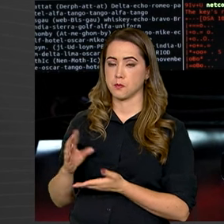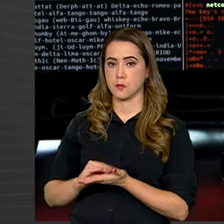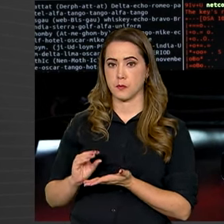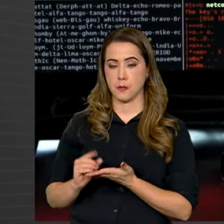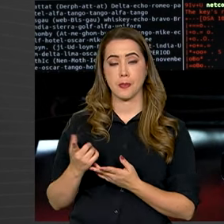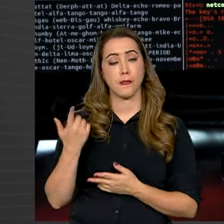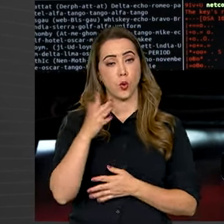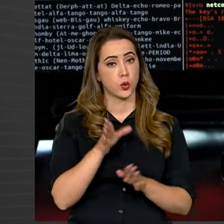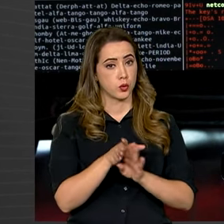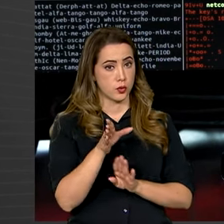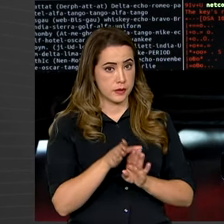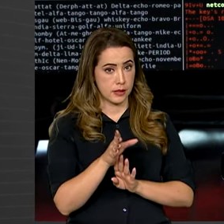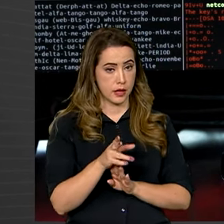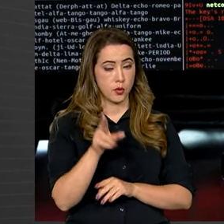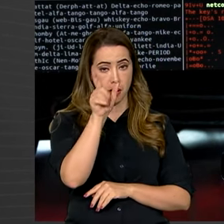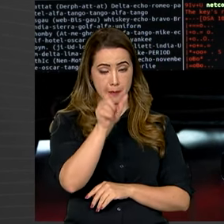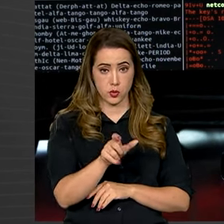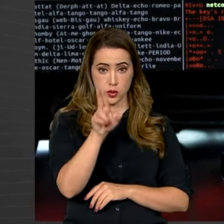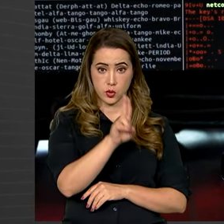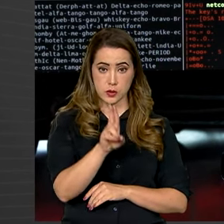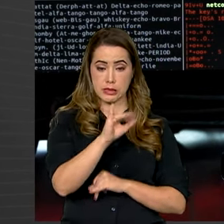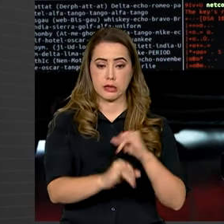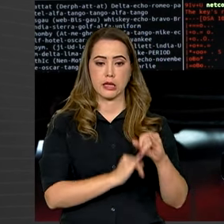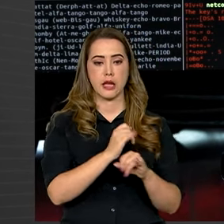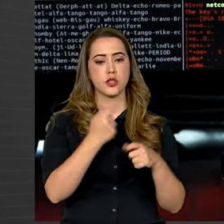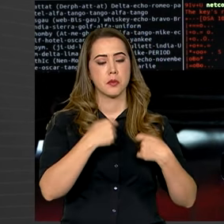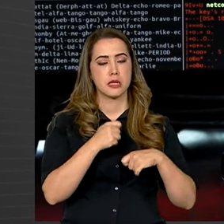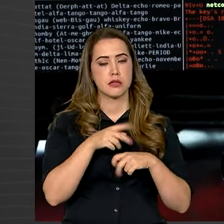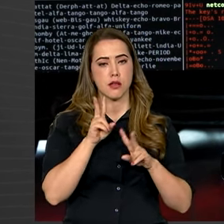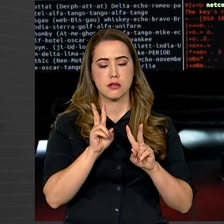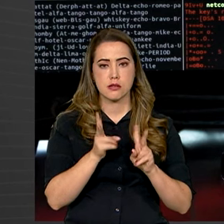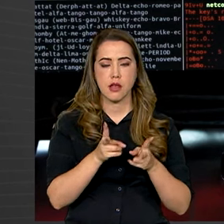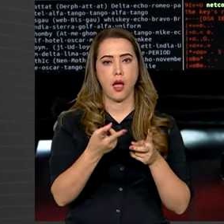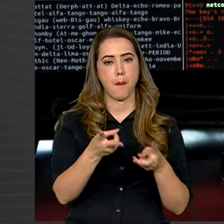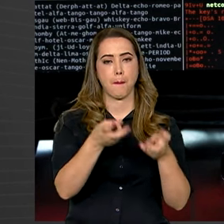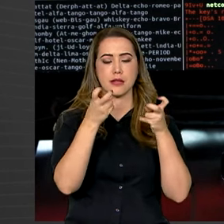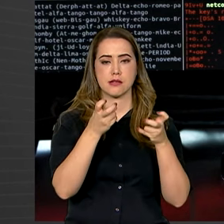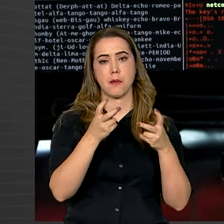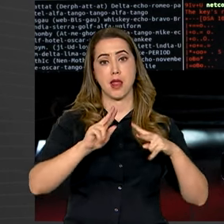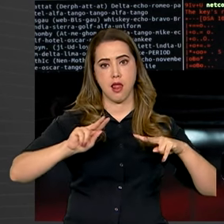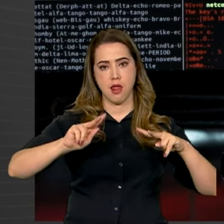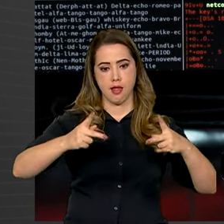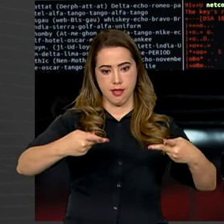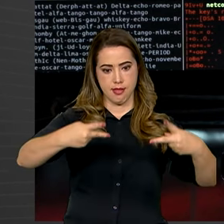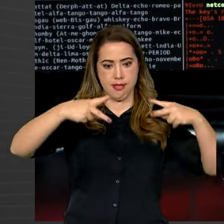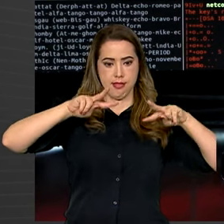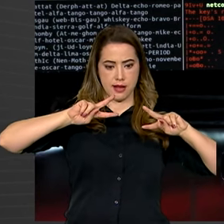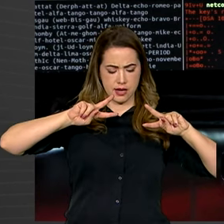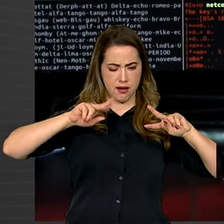Outra dica, o usuário do ambiente digital deve estar sempre atento e evitar clicar em links de pessoas